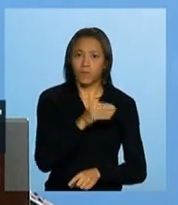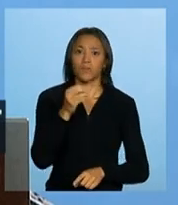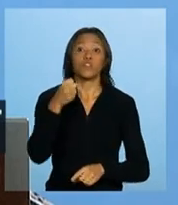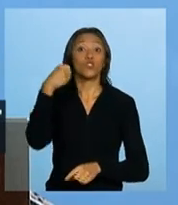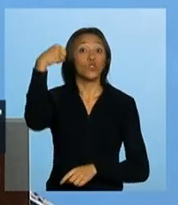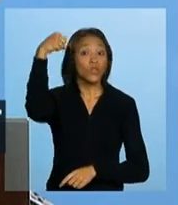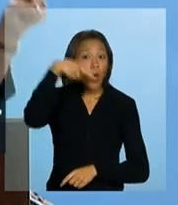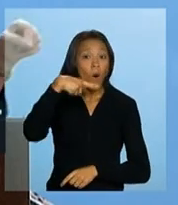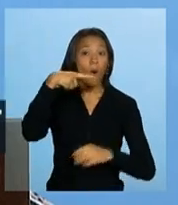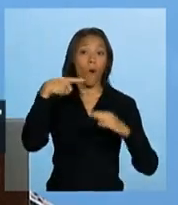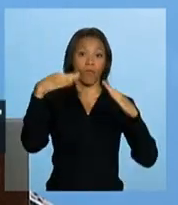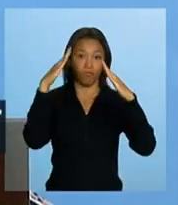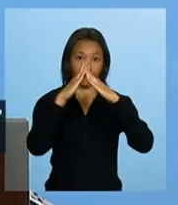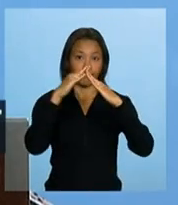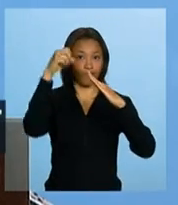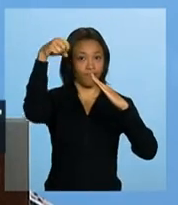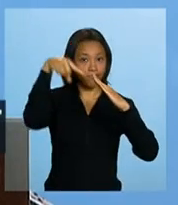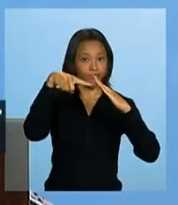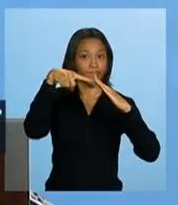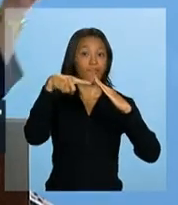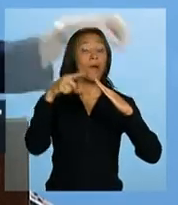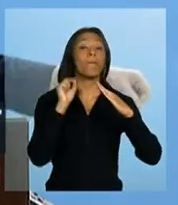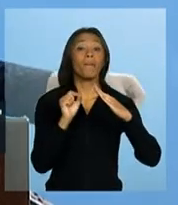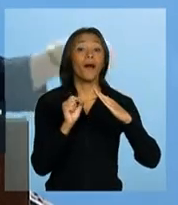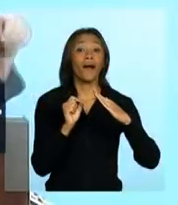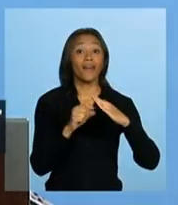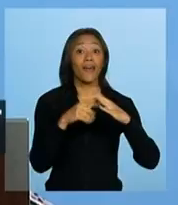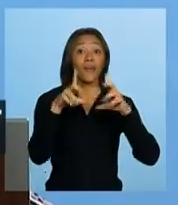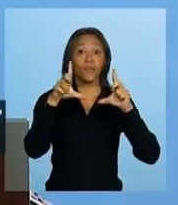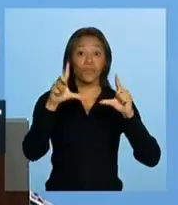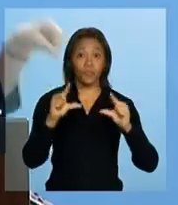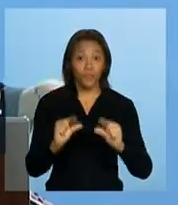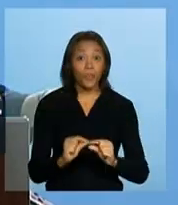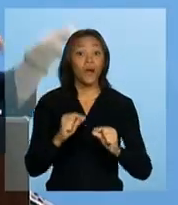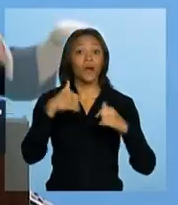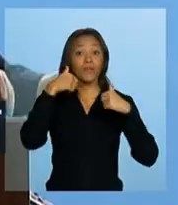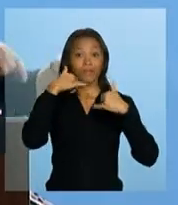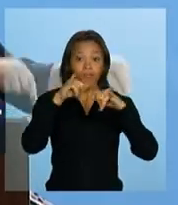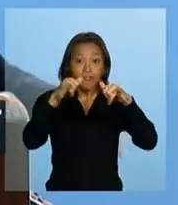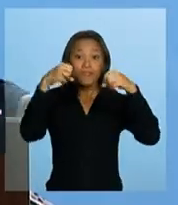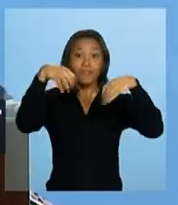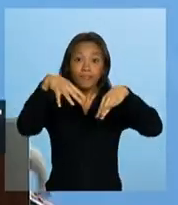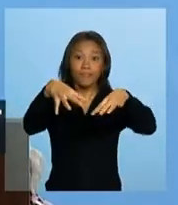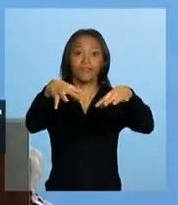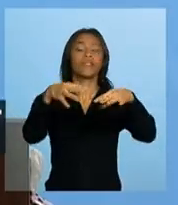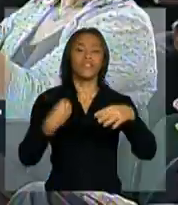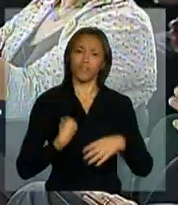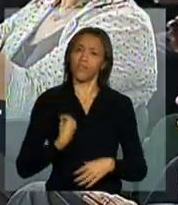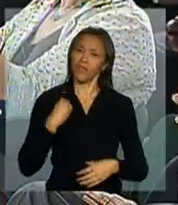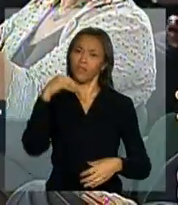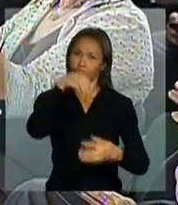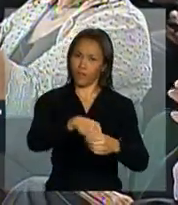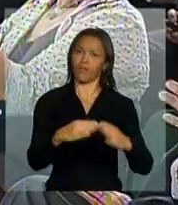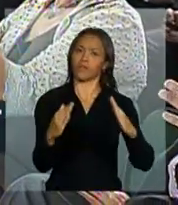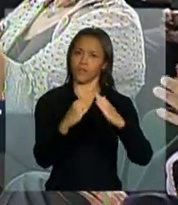solar para poupar a conta de luz do pessoal que mora nessas casas.